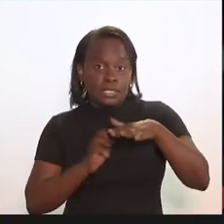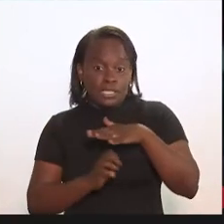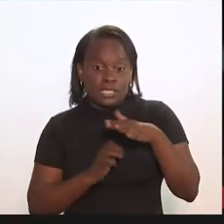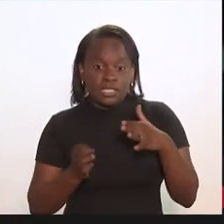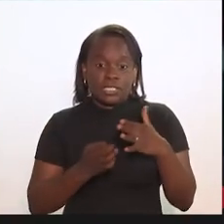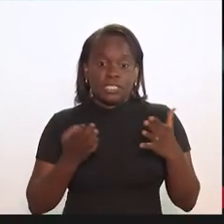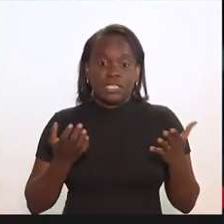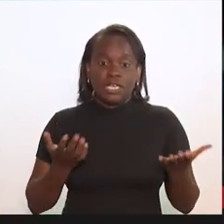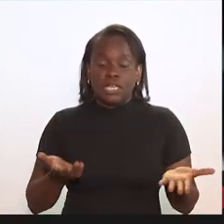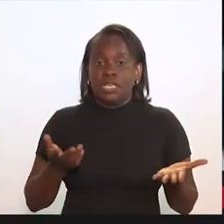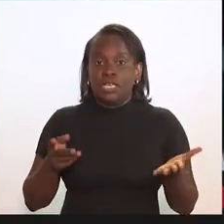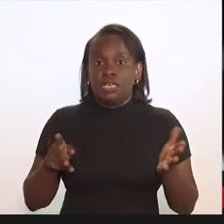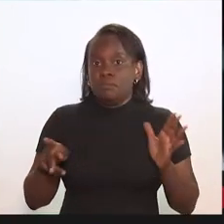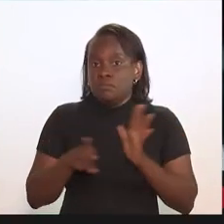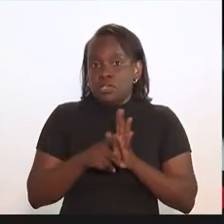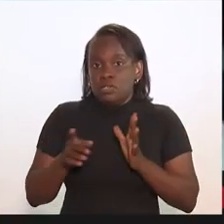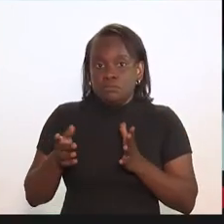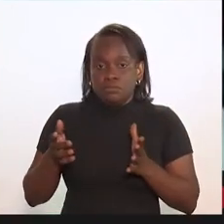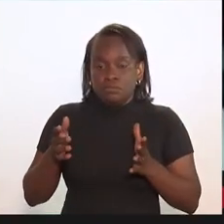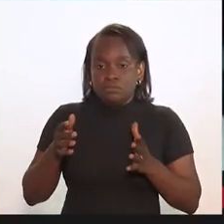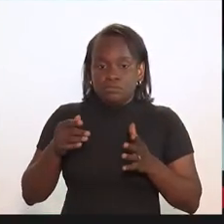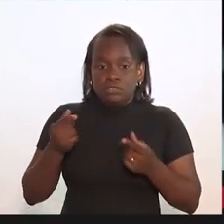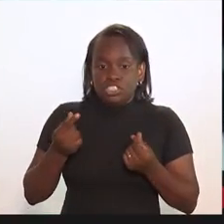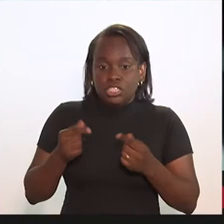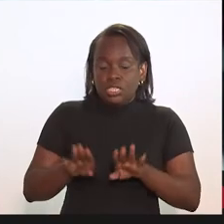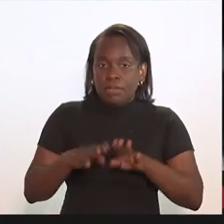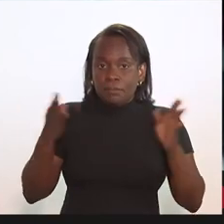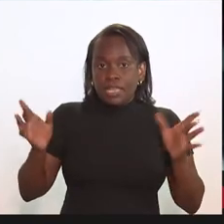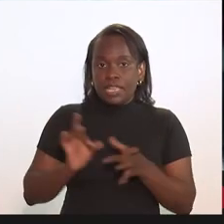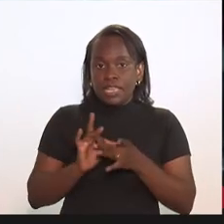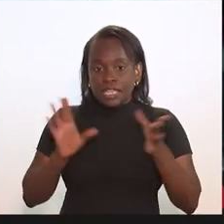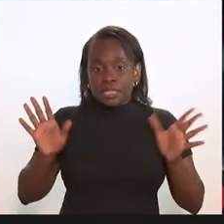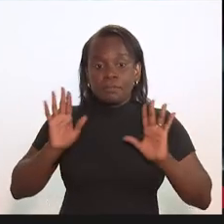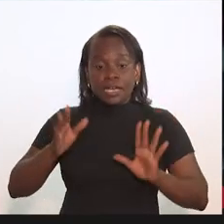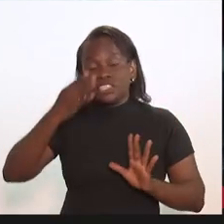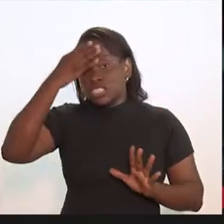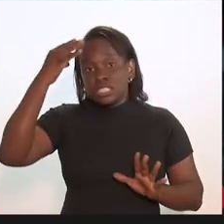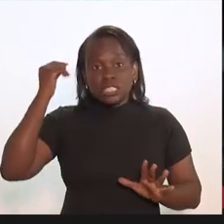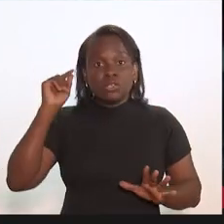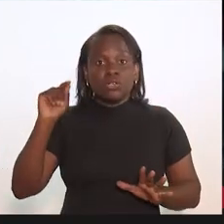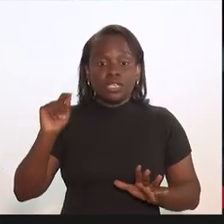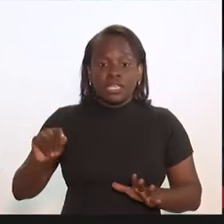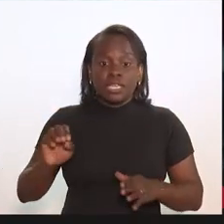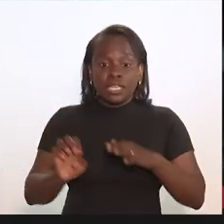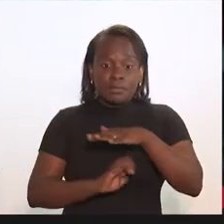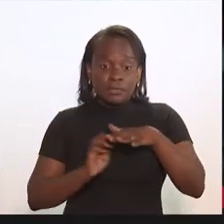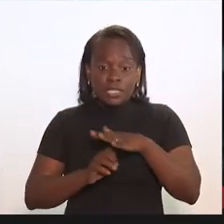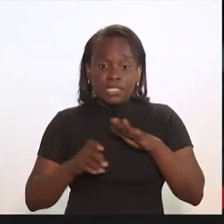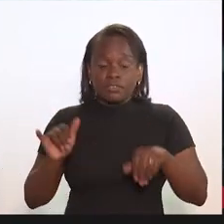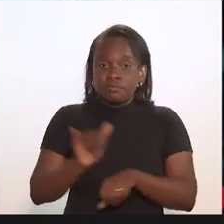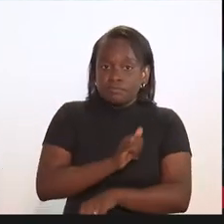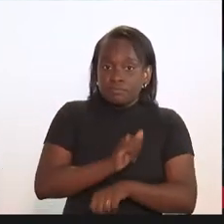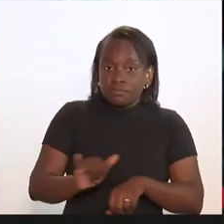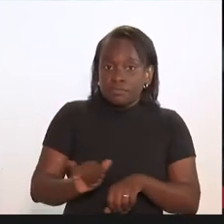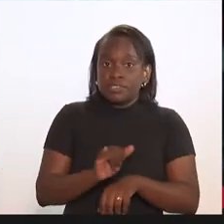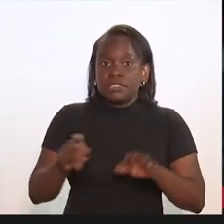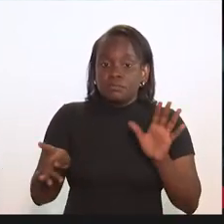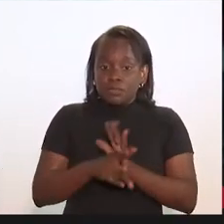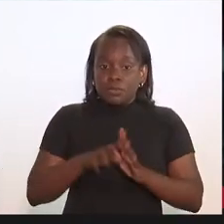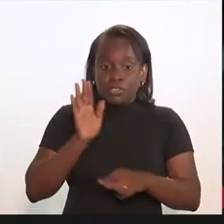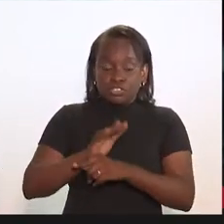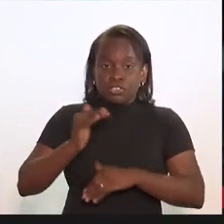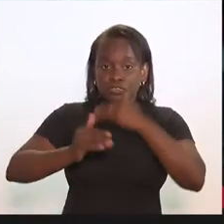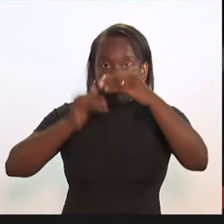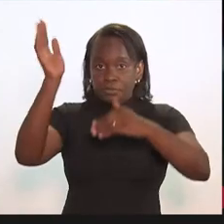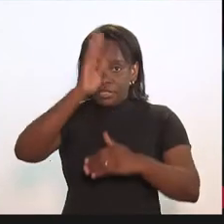como se fosse uma empresa de mercado, com capital aberto, e se esquecendo que ela é uma empresa estratégica, não